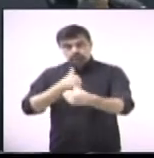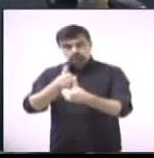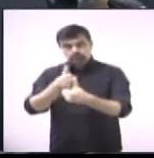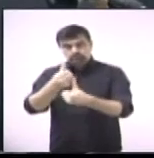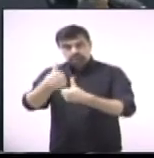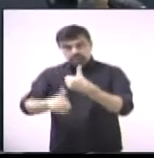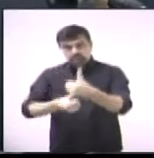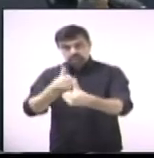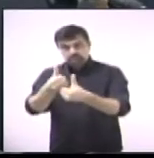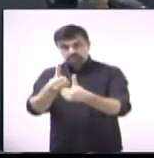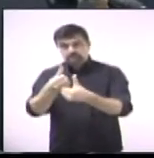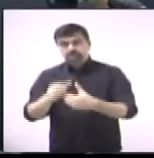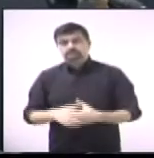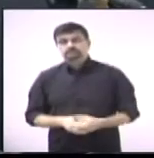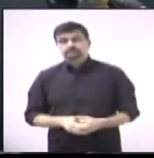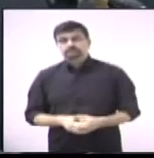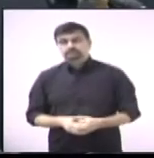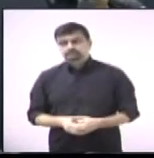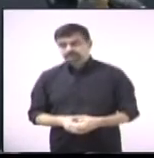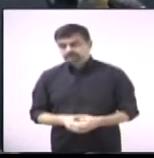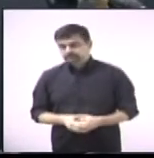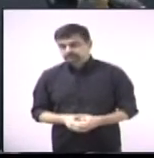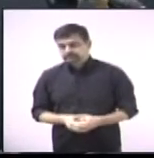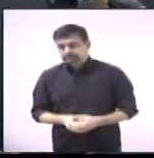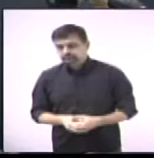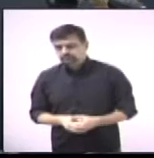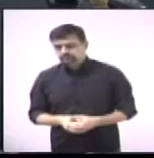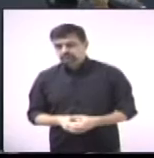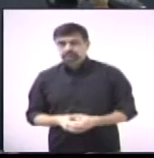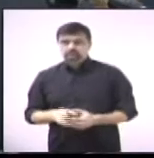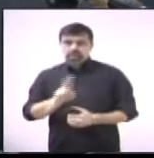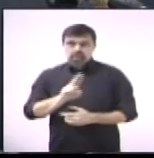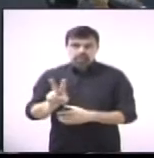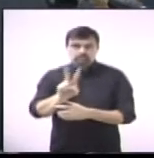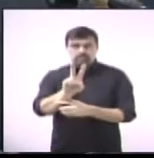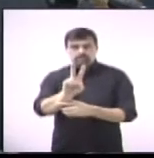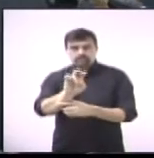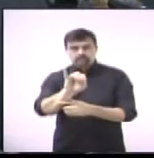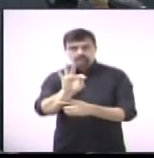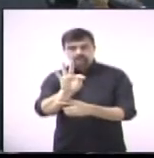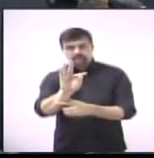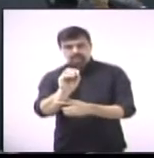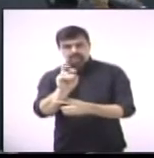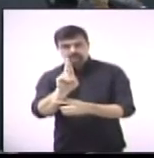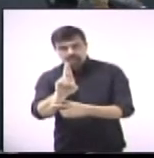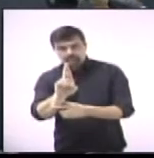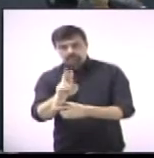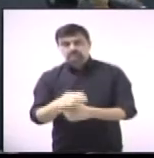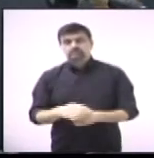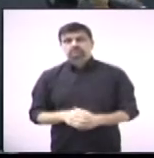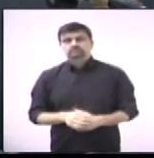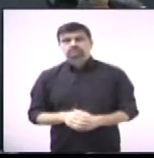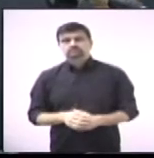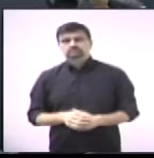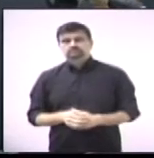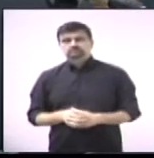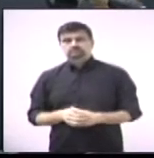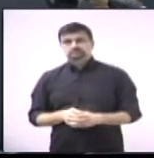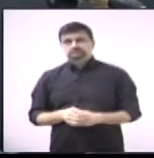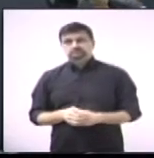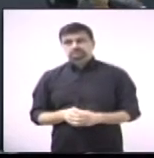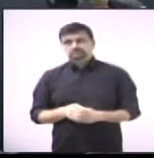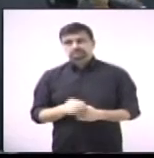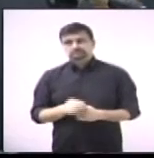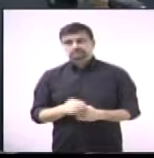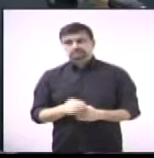Médio Vitor Cepinsaques